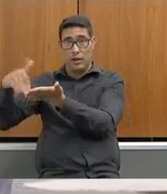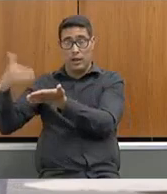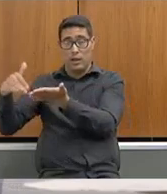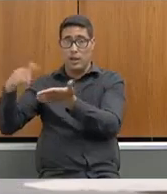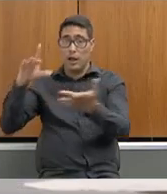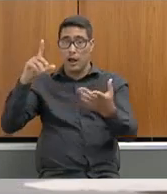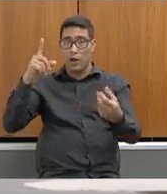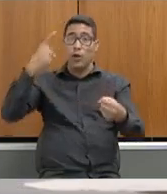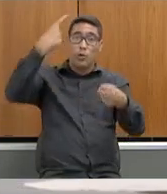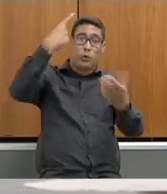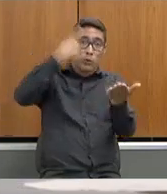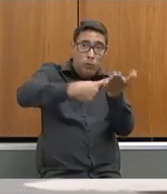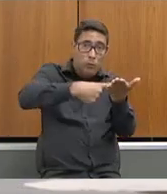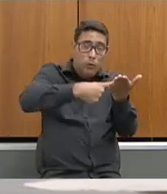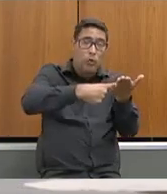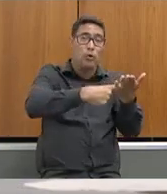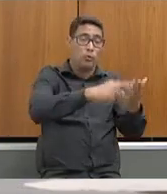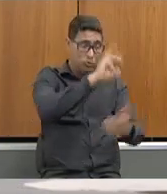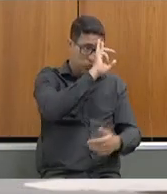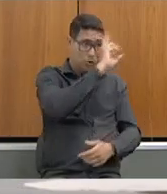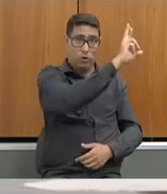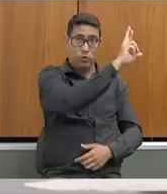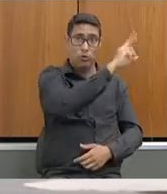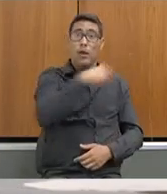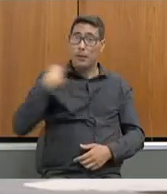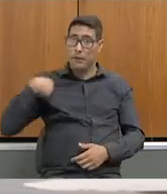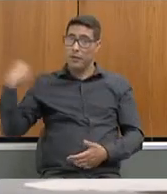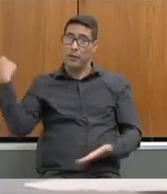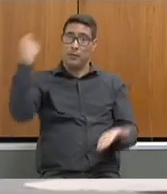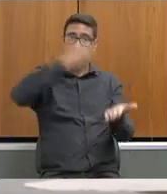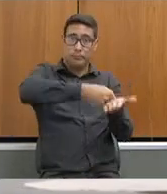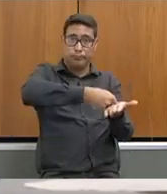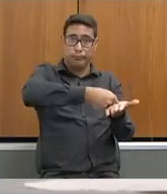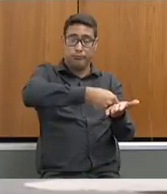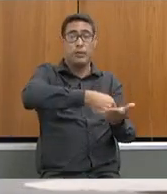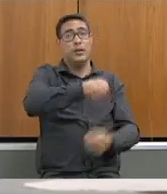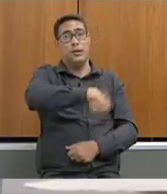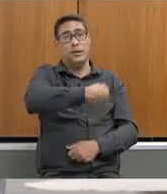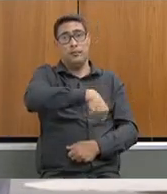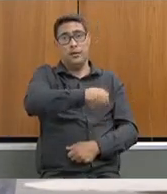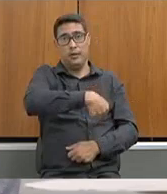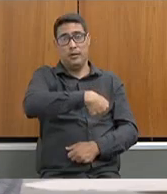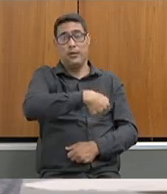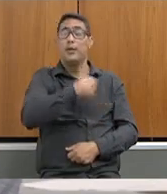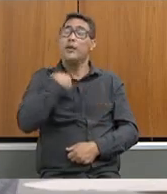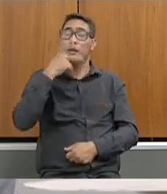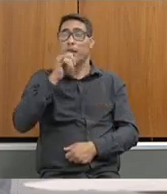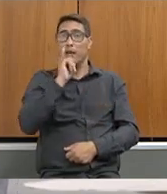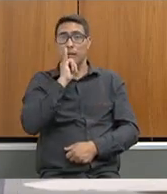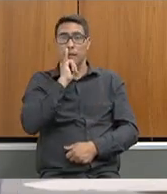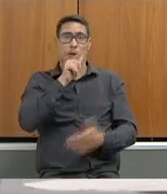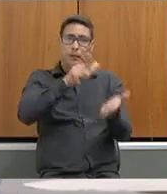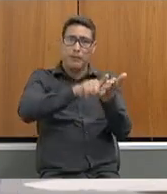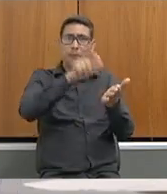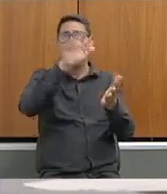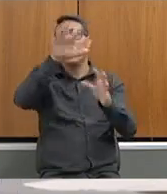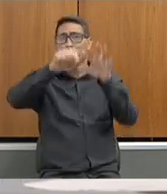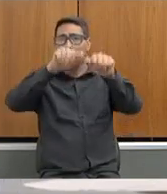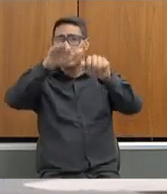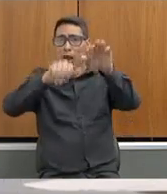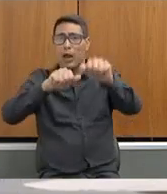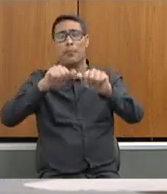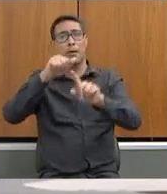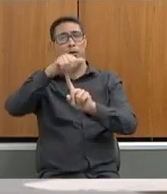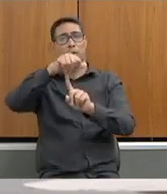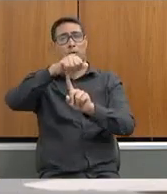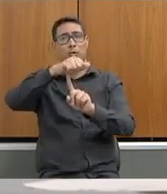Porque é nesse momento que o diretor chama a comunidade com o termo de compromisso na mão, chama o pai, chama